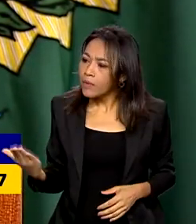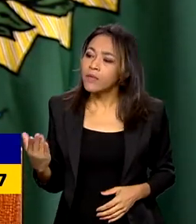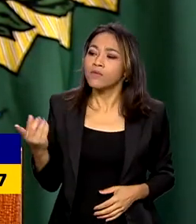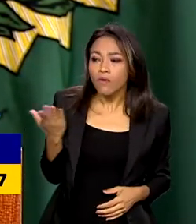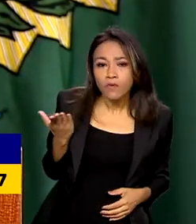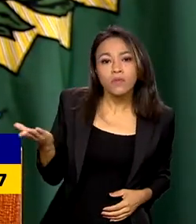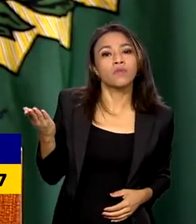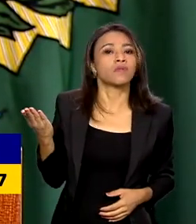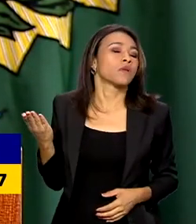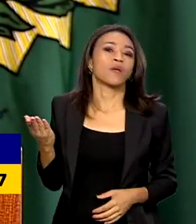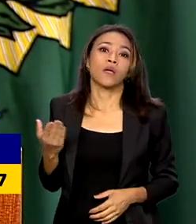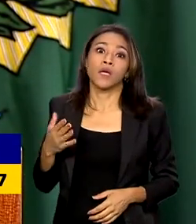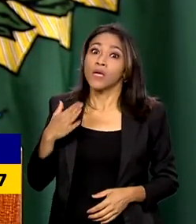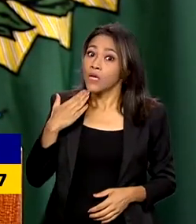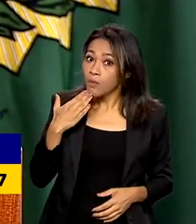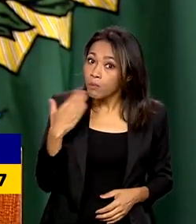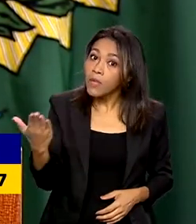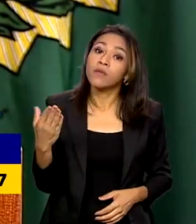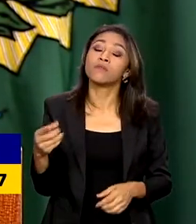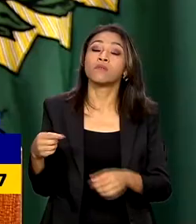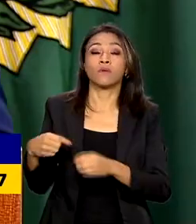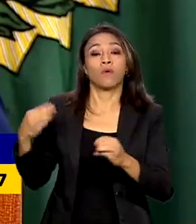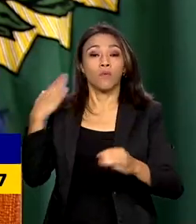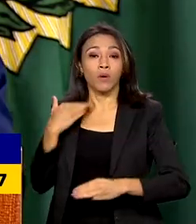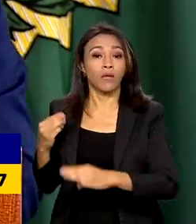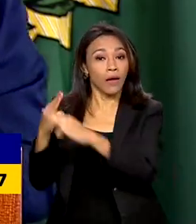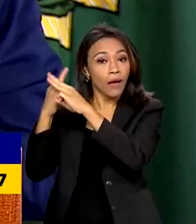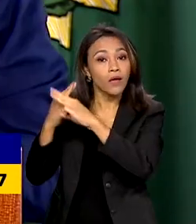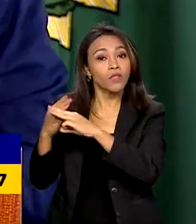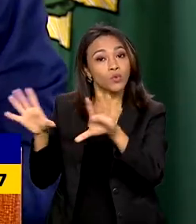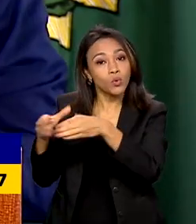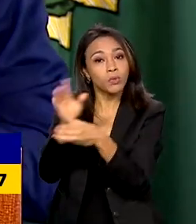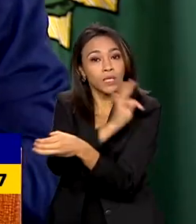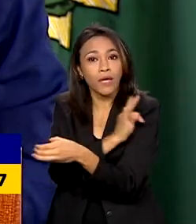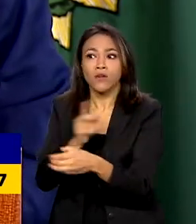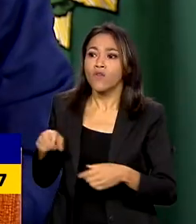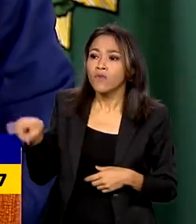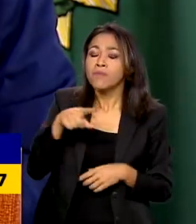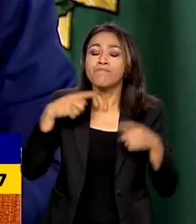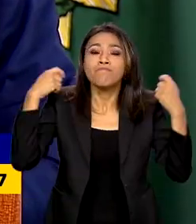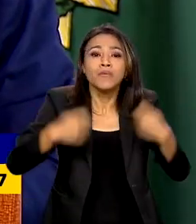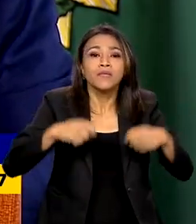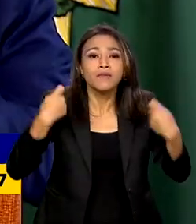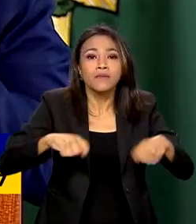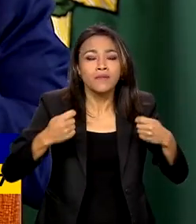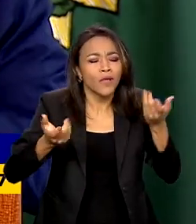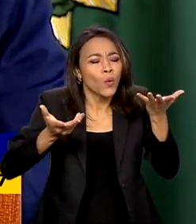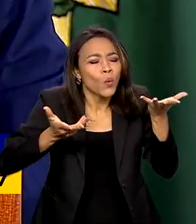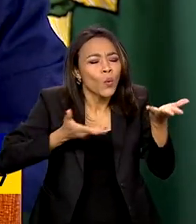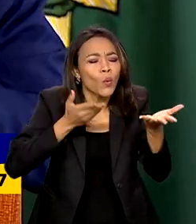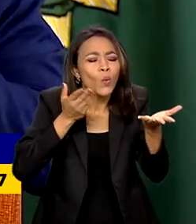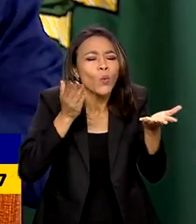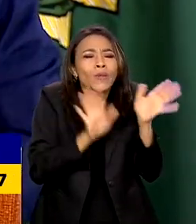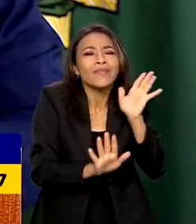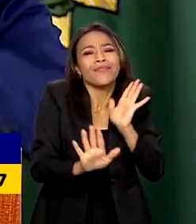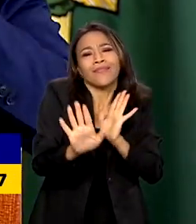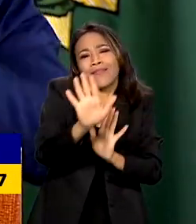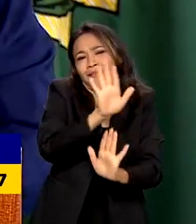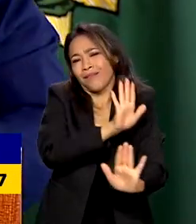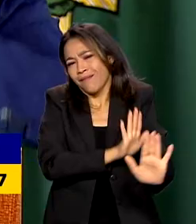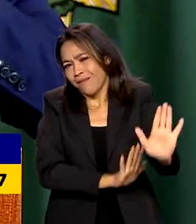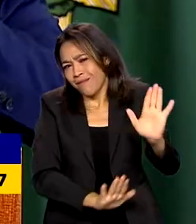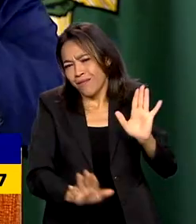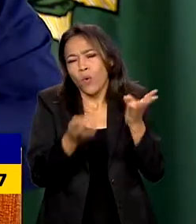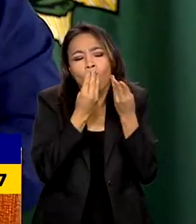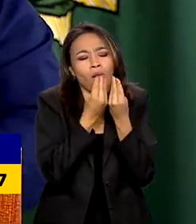a você, que eu faço a Caixa, aos técnicos. É preciso que a gente vele pela qualidade das coisas